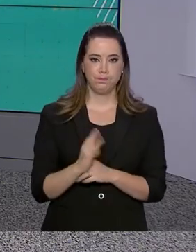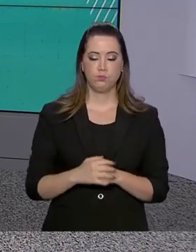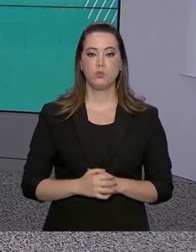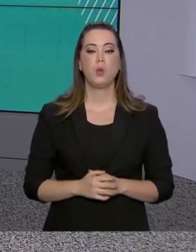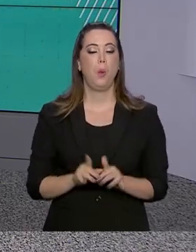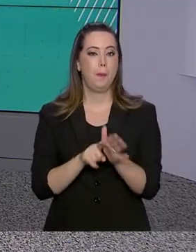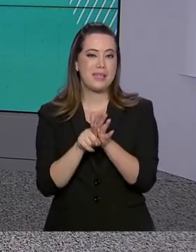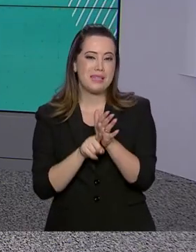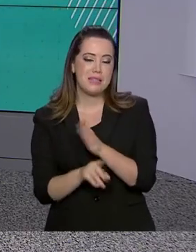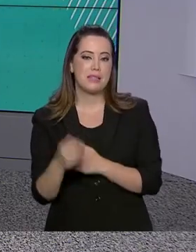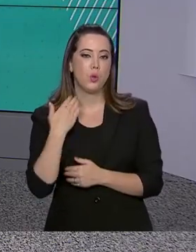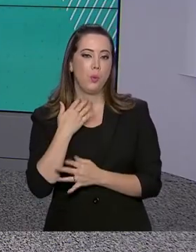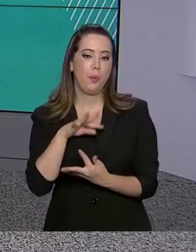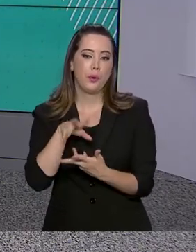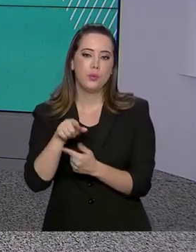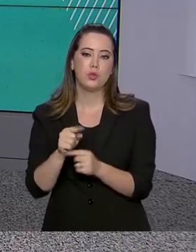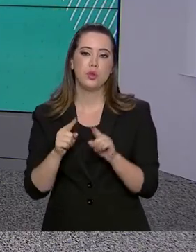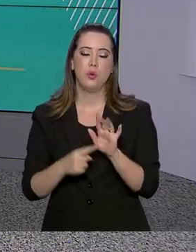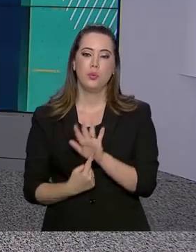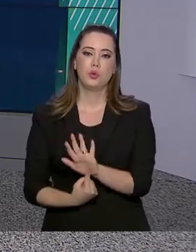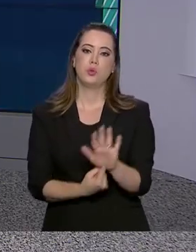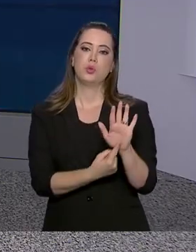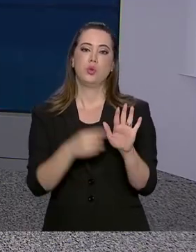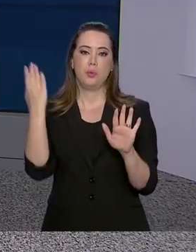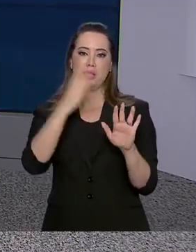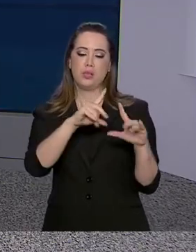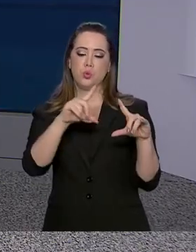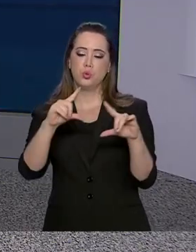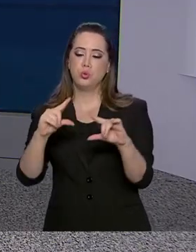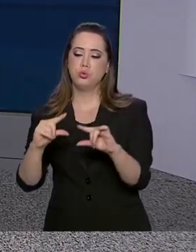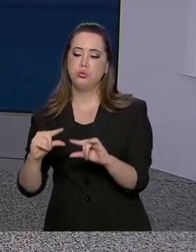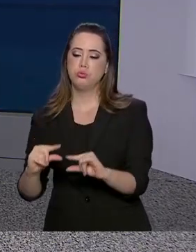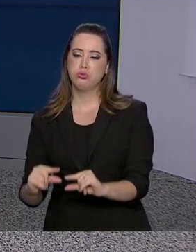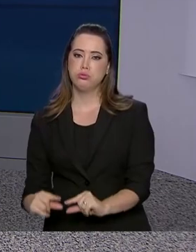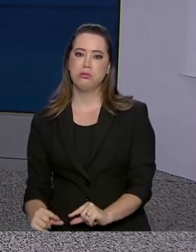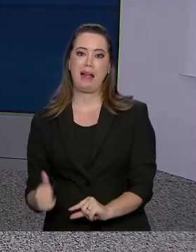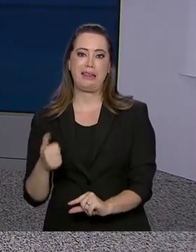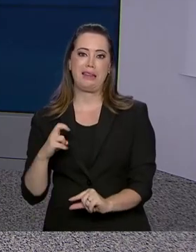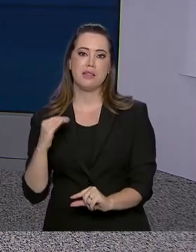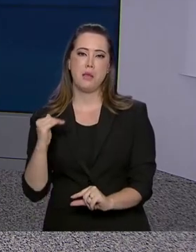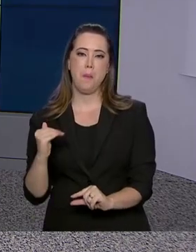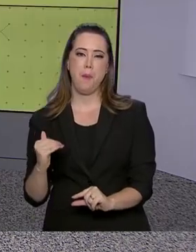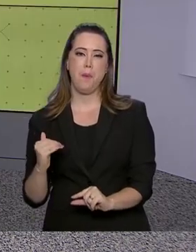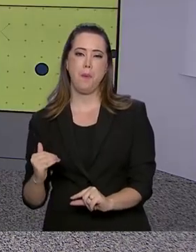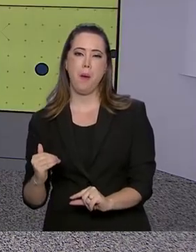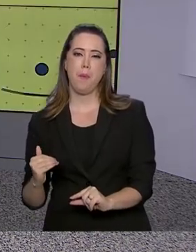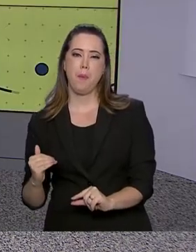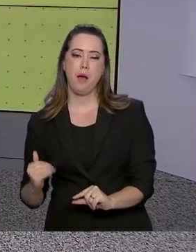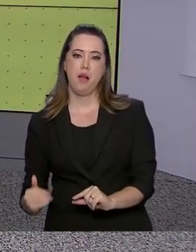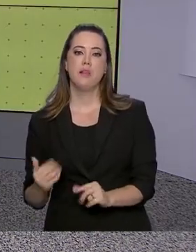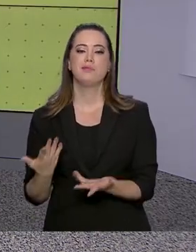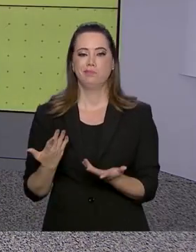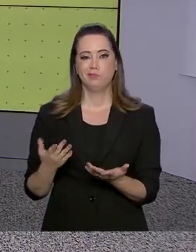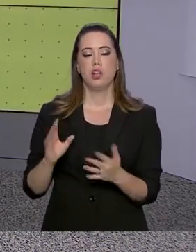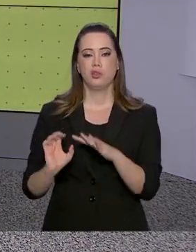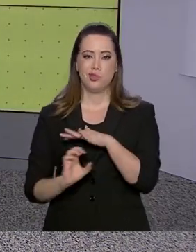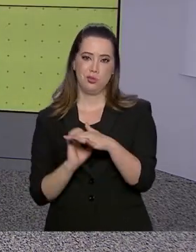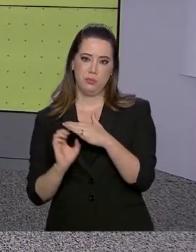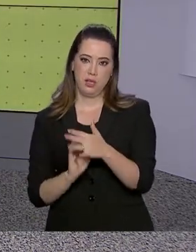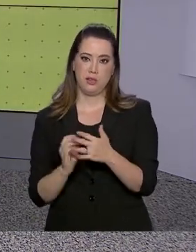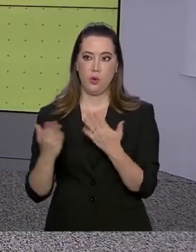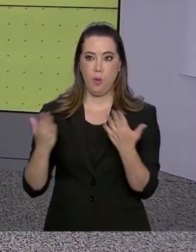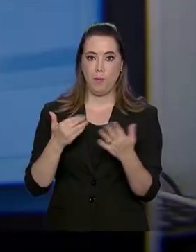Mundial mostrou que o Brasil recuou 15 posições no ranking que mede a facilidade de fazer negócios em 190